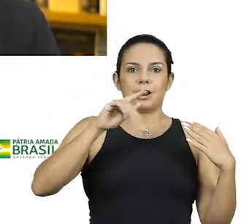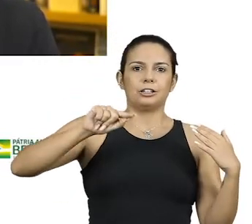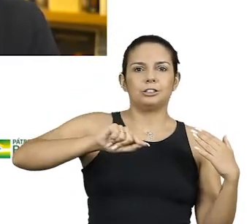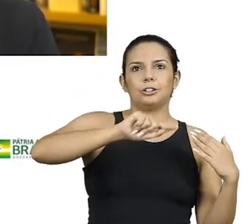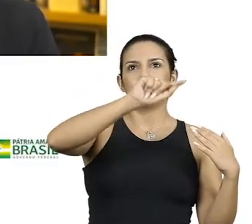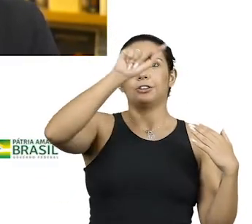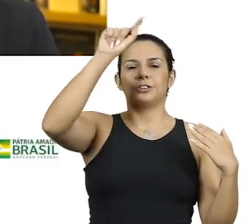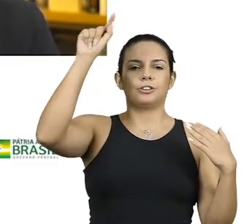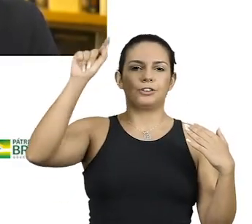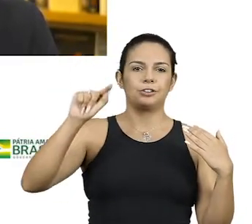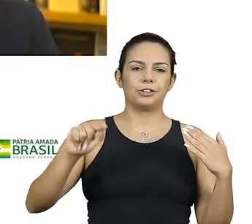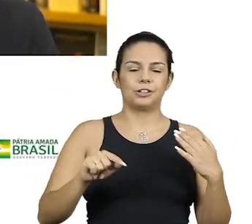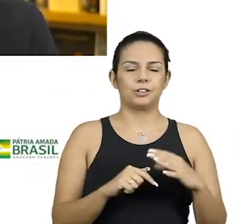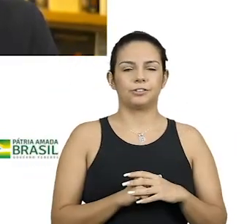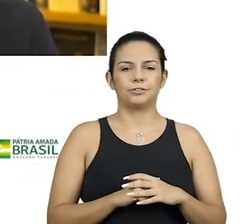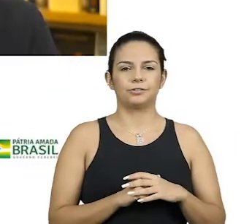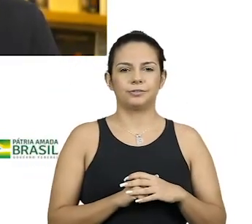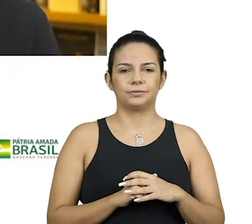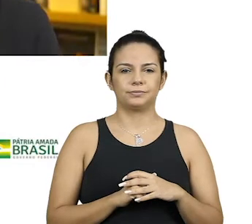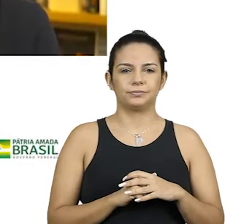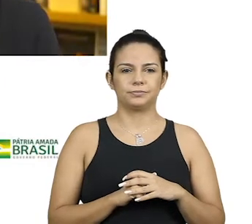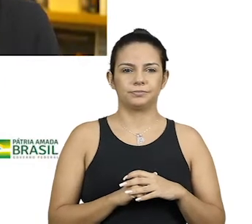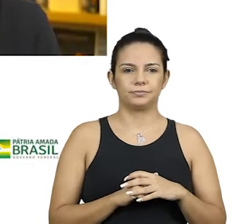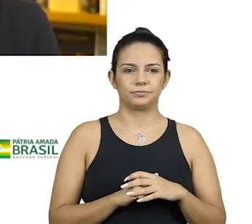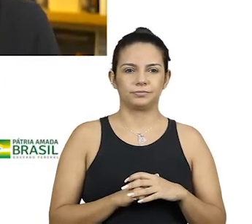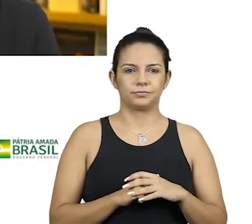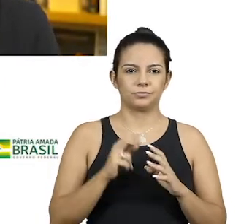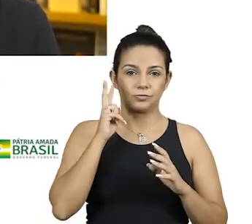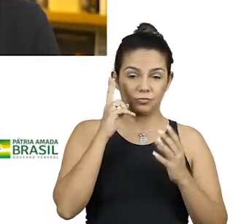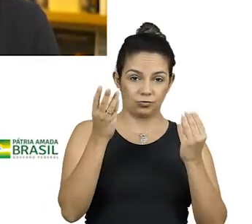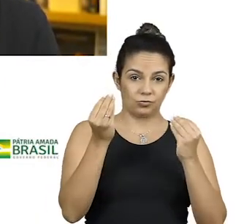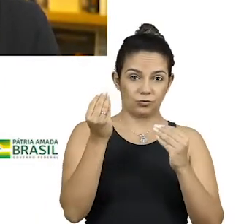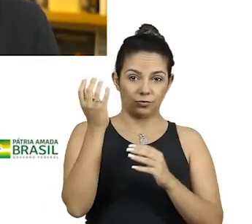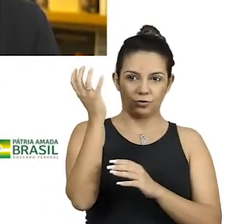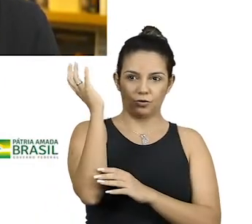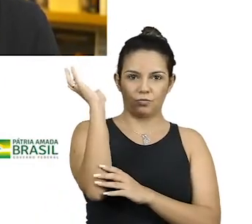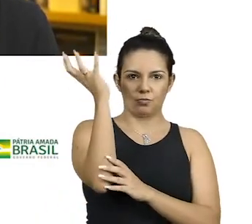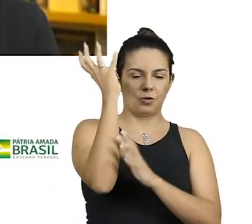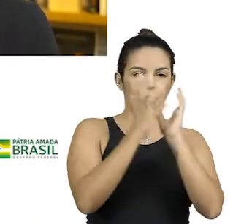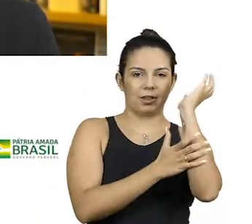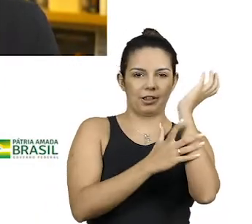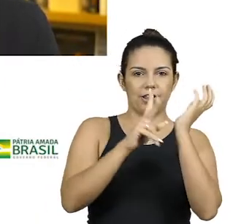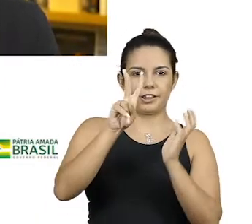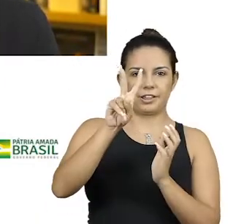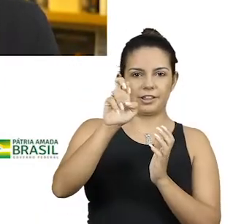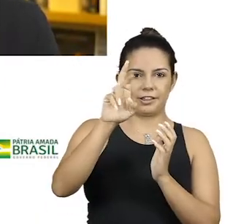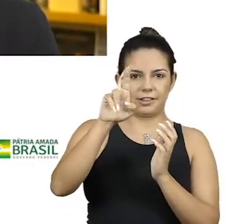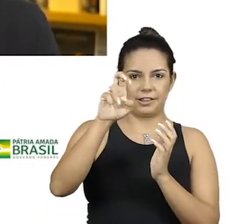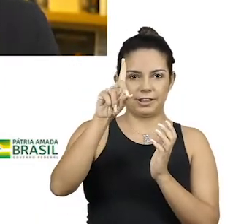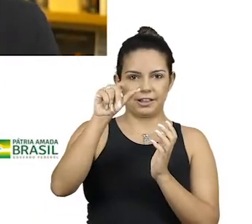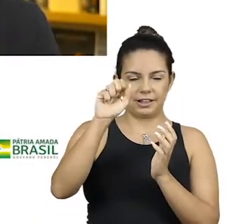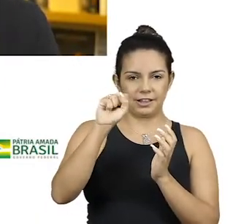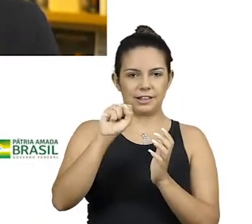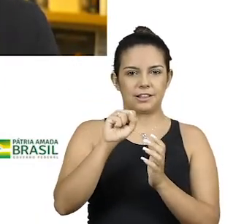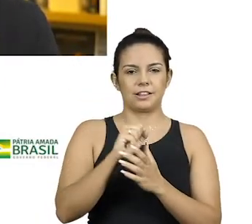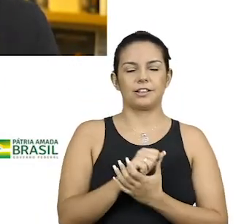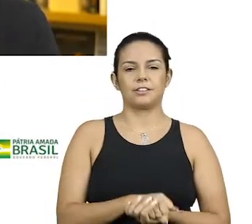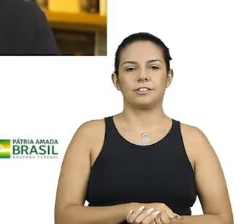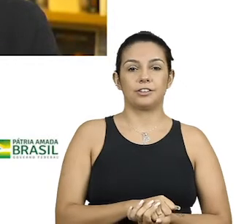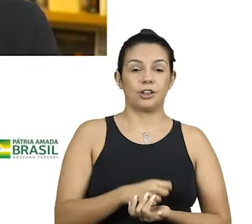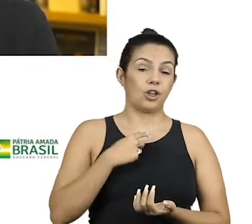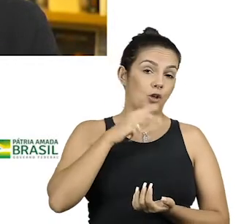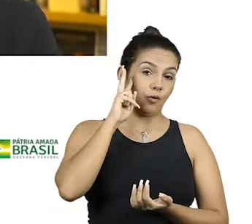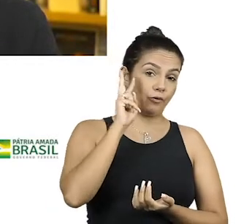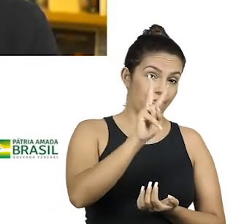eu vi, eu acho que muito da, muito da paisagem das veredas do Norte de Minas, dos Gerais, que eu vi,